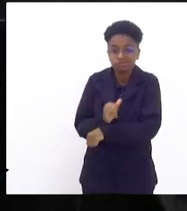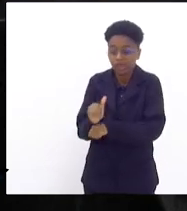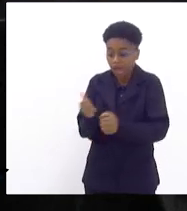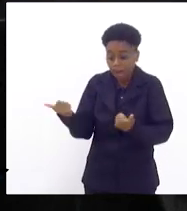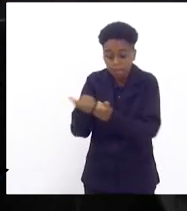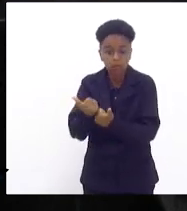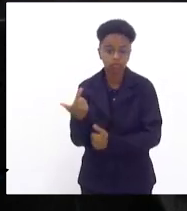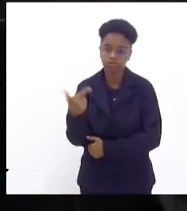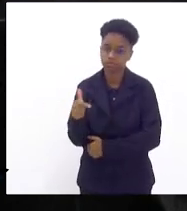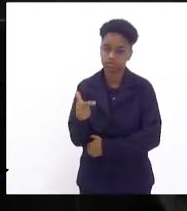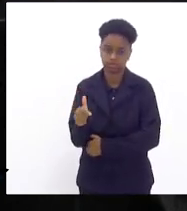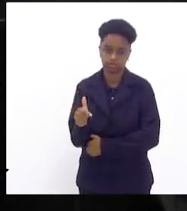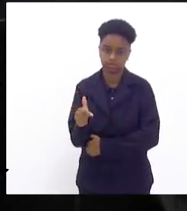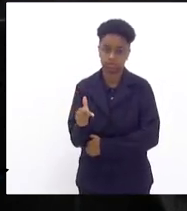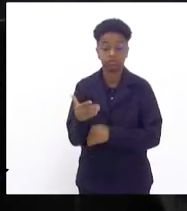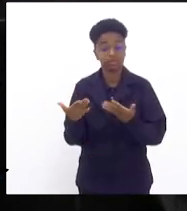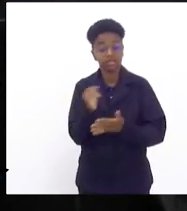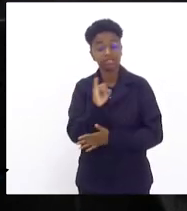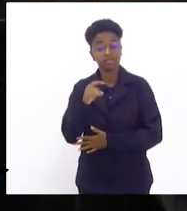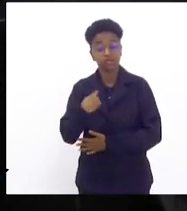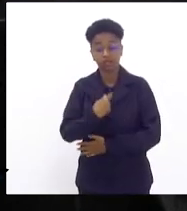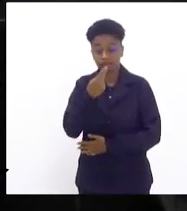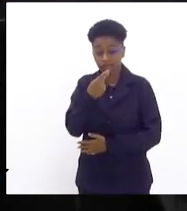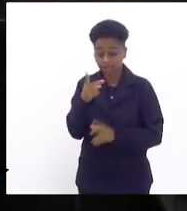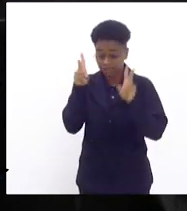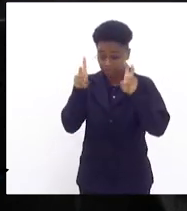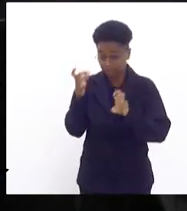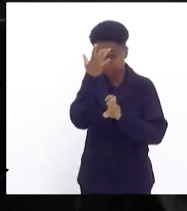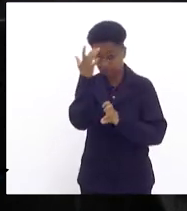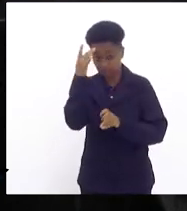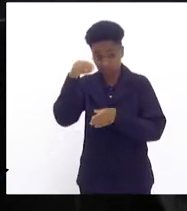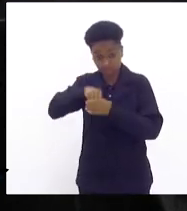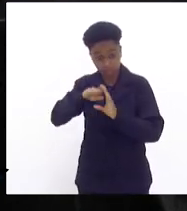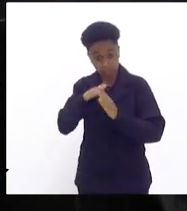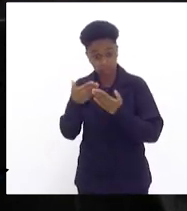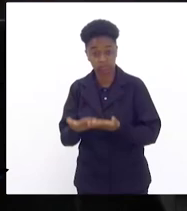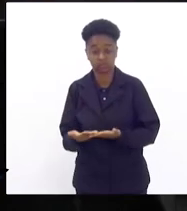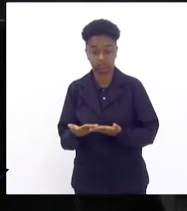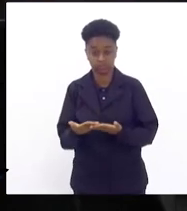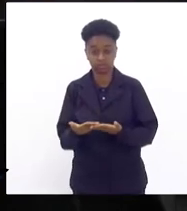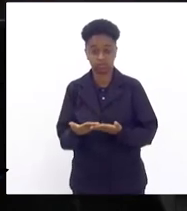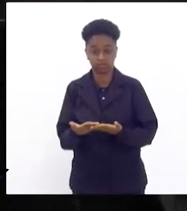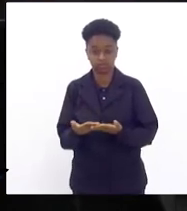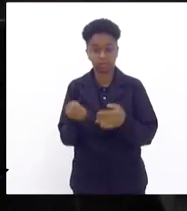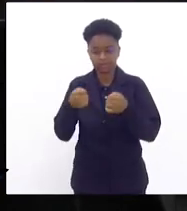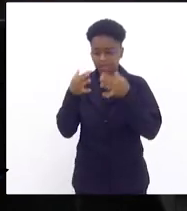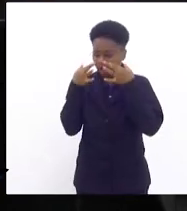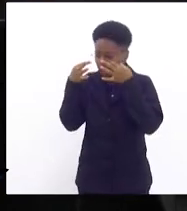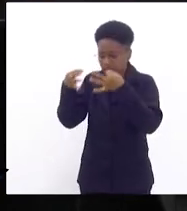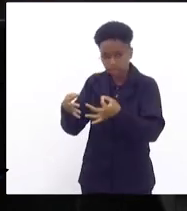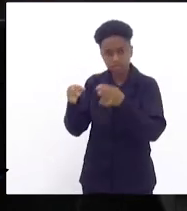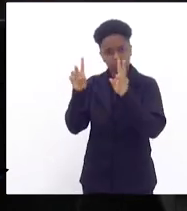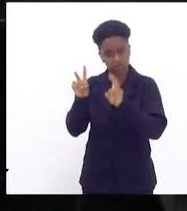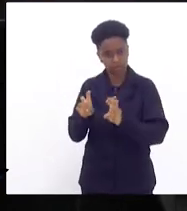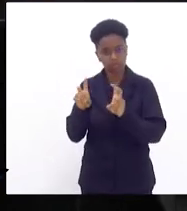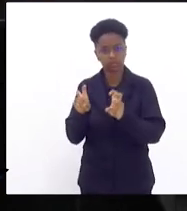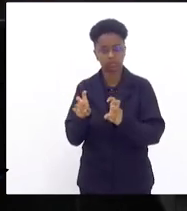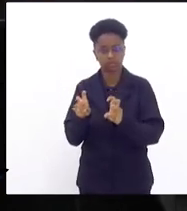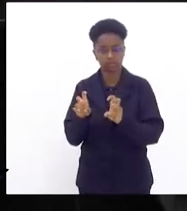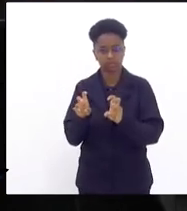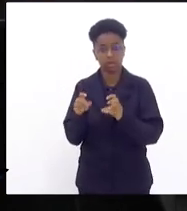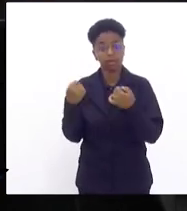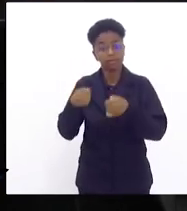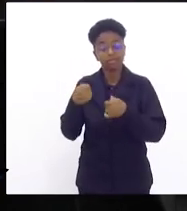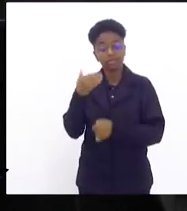suporte. Quando a gente fala de saúde mental dentro das nossas escolas, um olhar atento para esse tema é